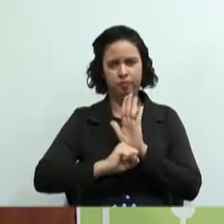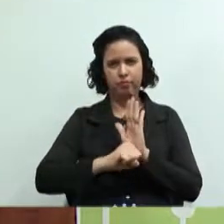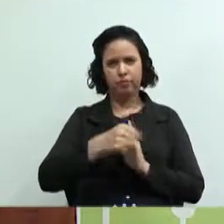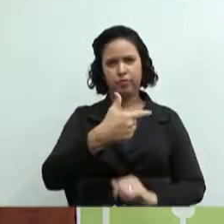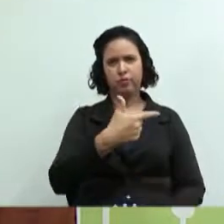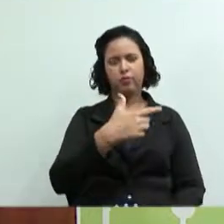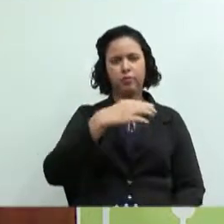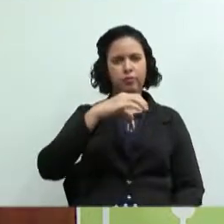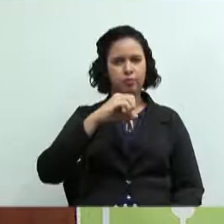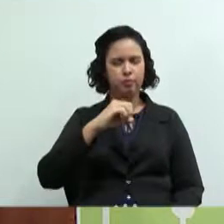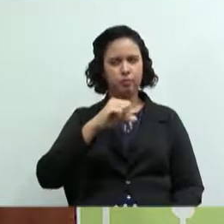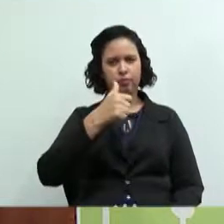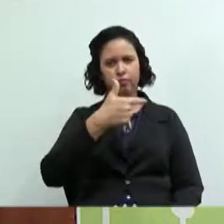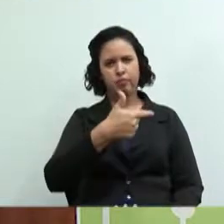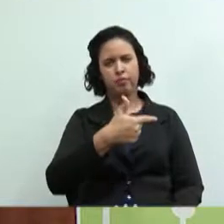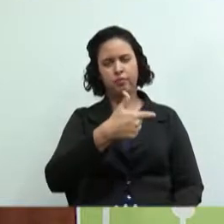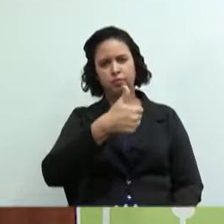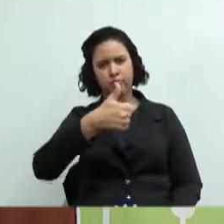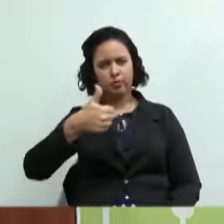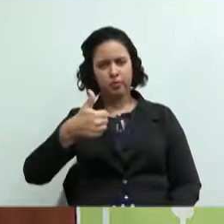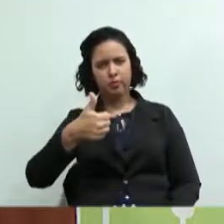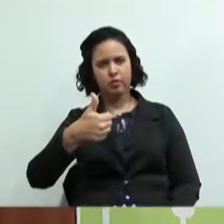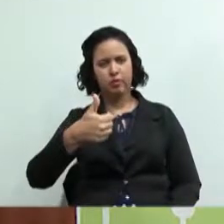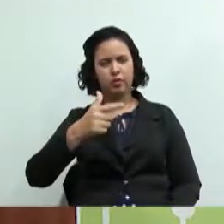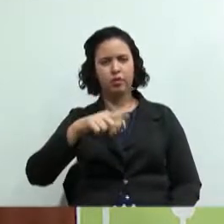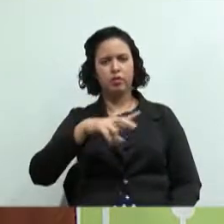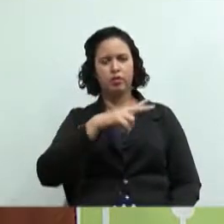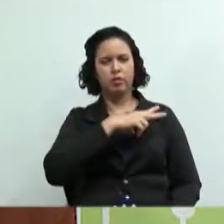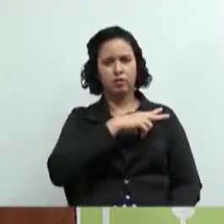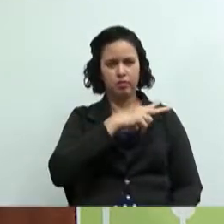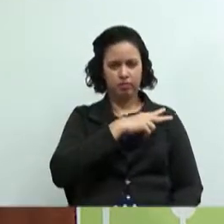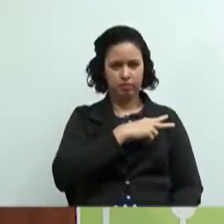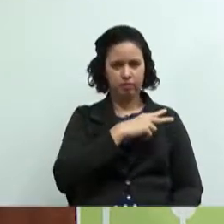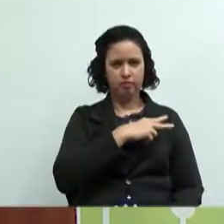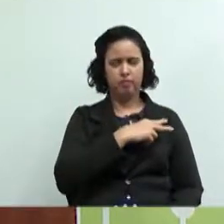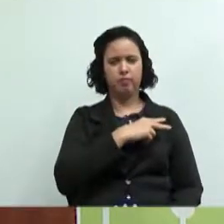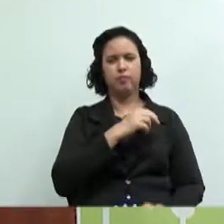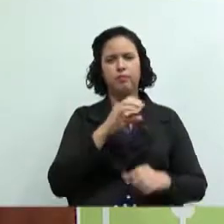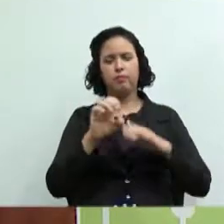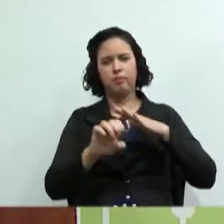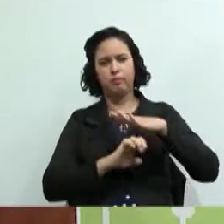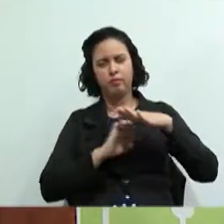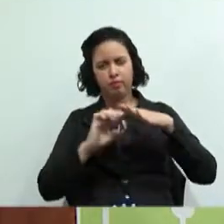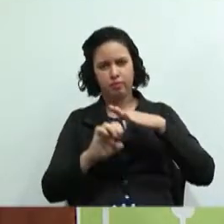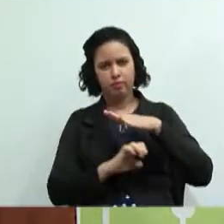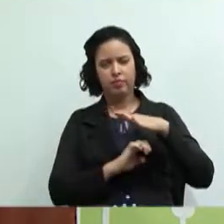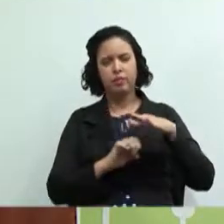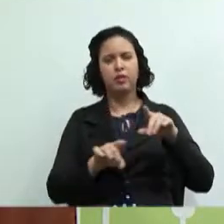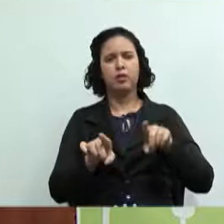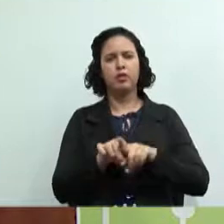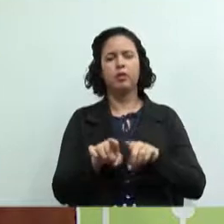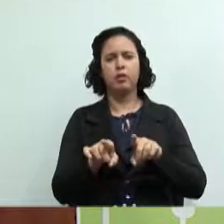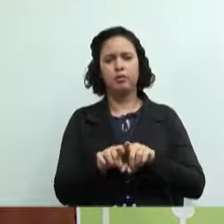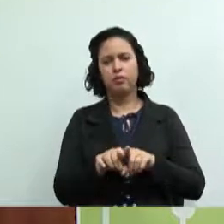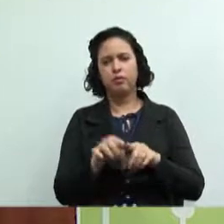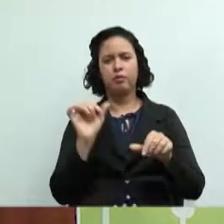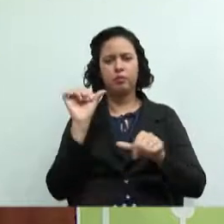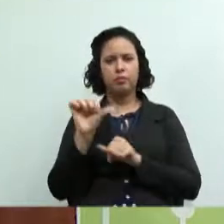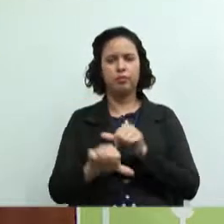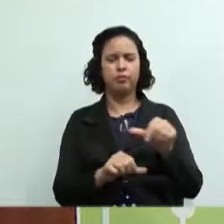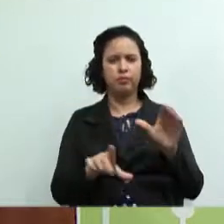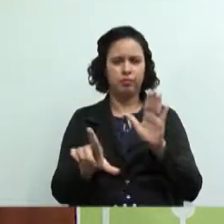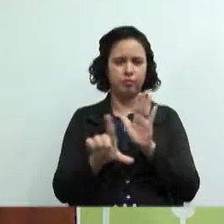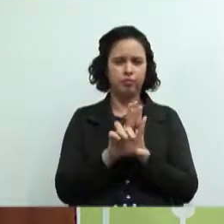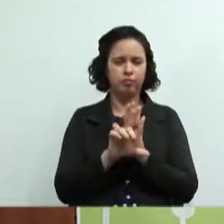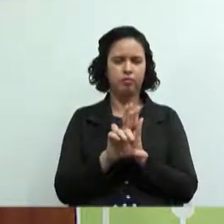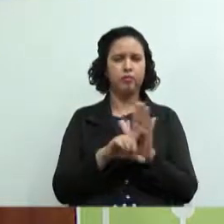privatização das empresas com a flexibilização das leis trabalhistas houve muitos muitos trabalhadores que